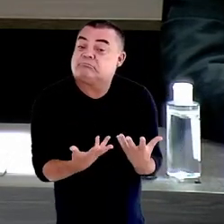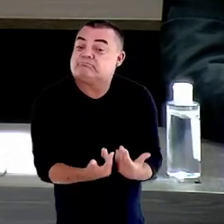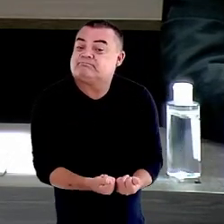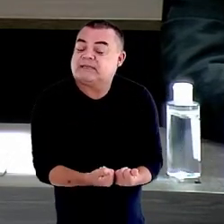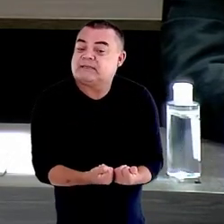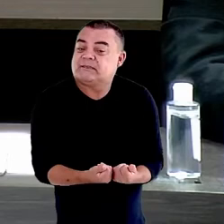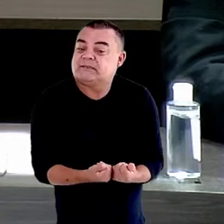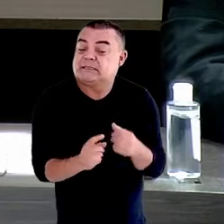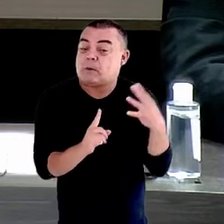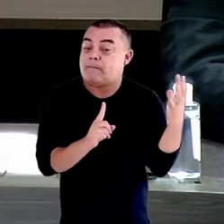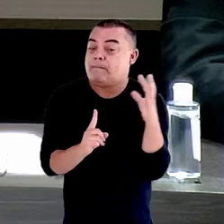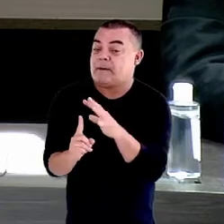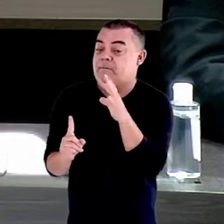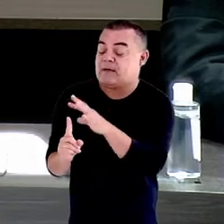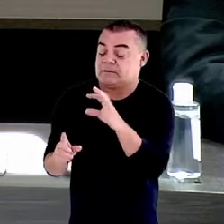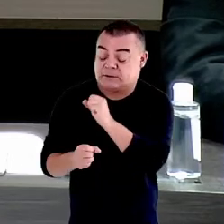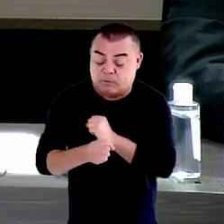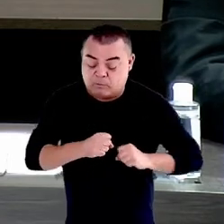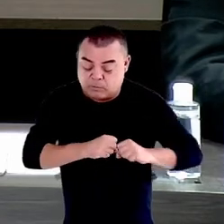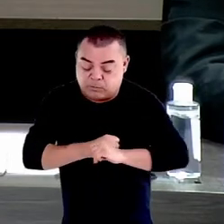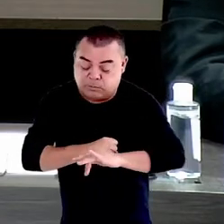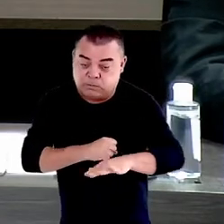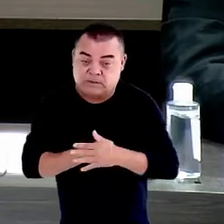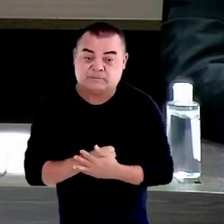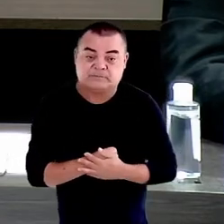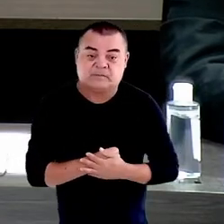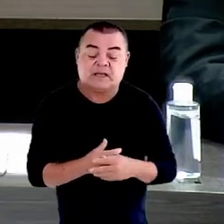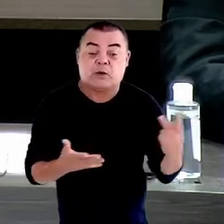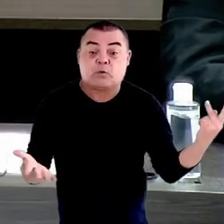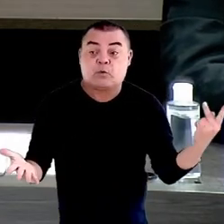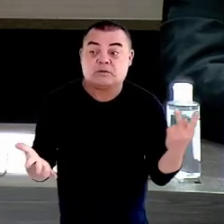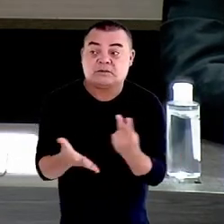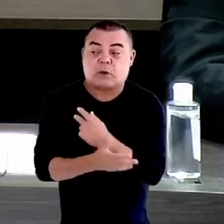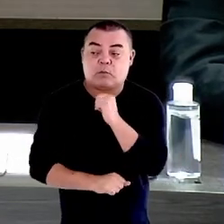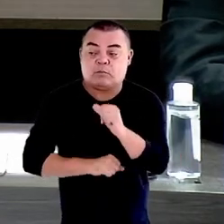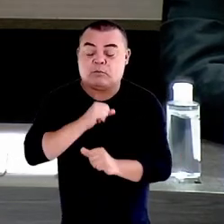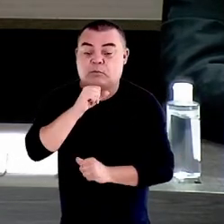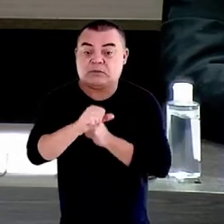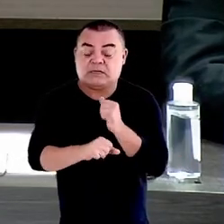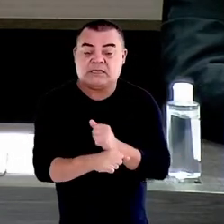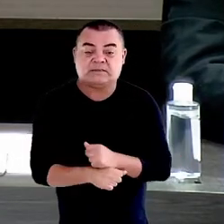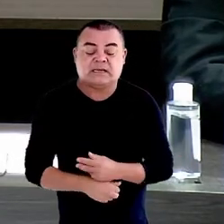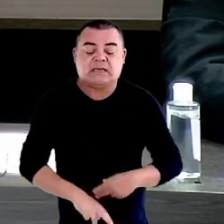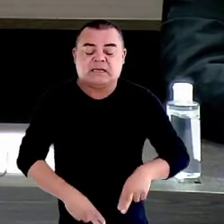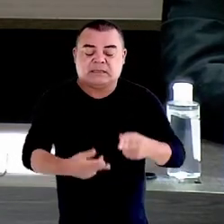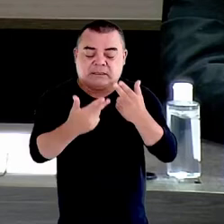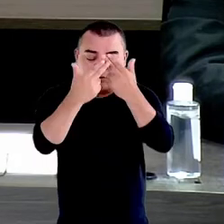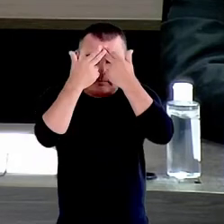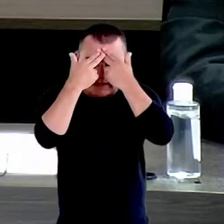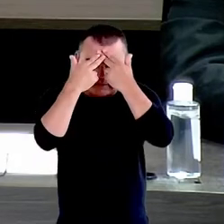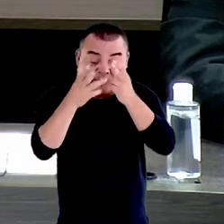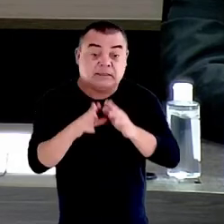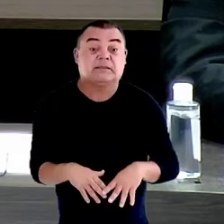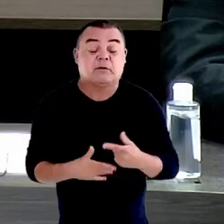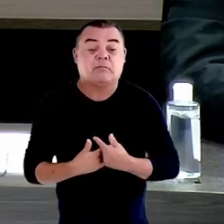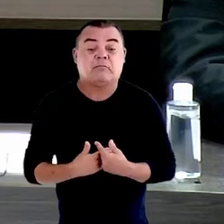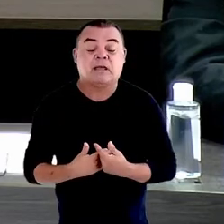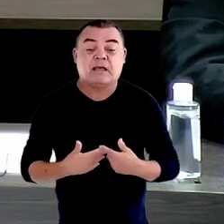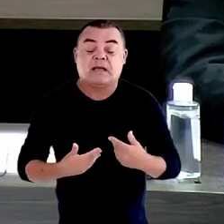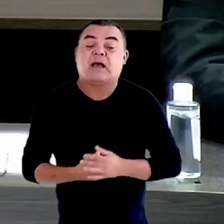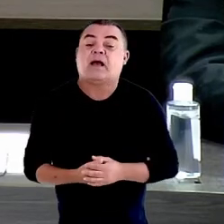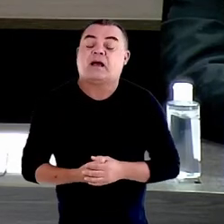Covid-19 gerou uma mudança dramática nesse quadro. A insegurança alimentar passou